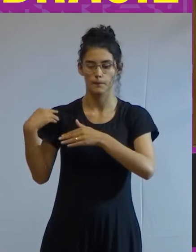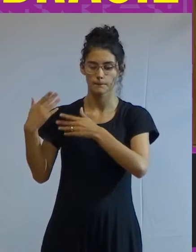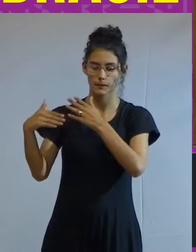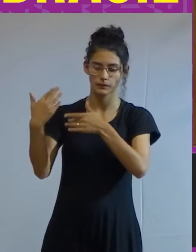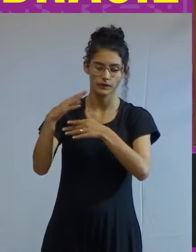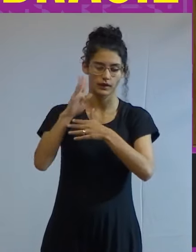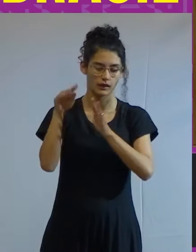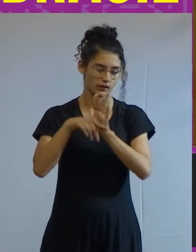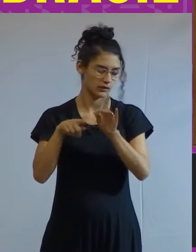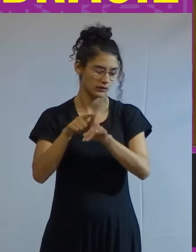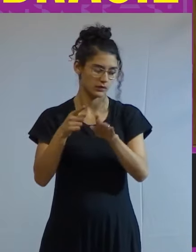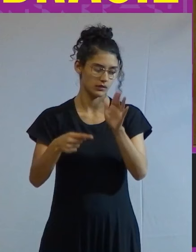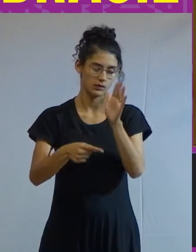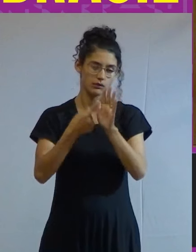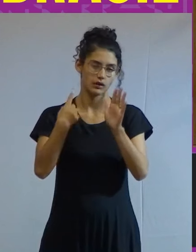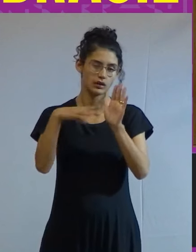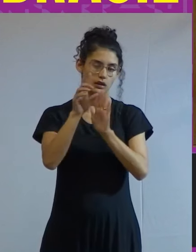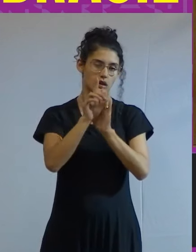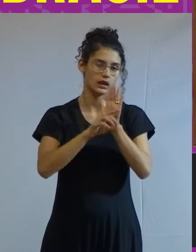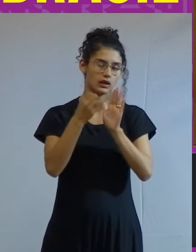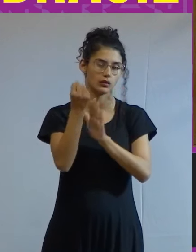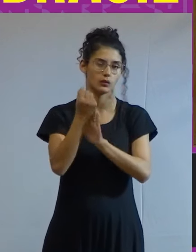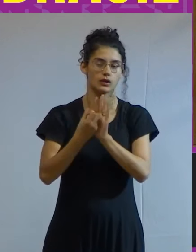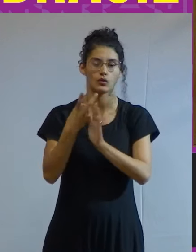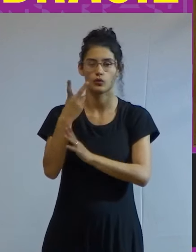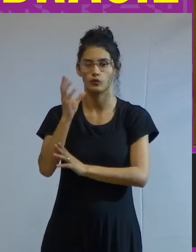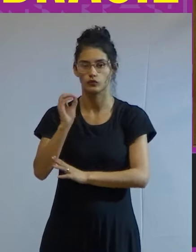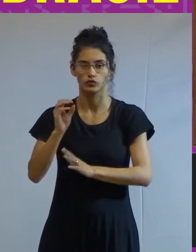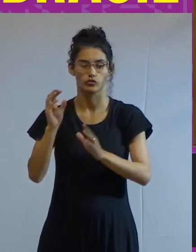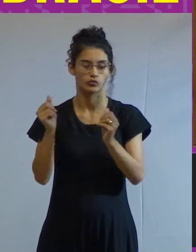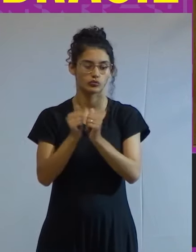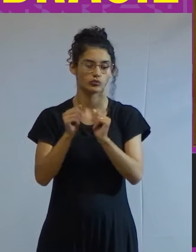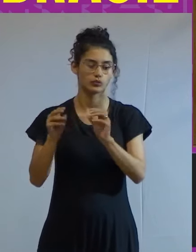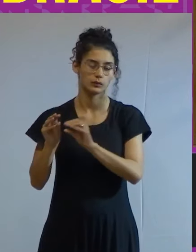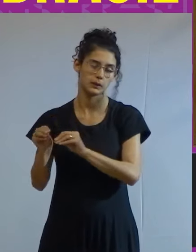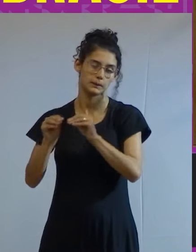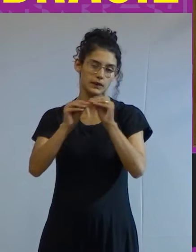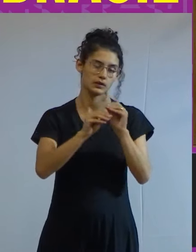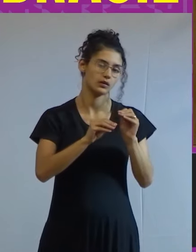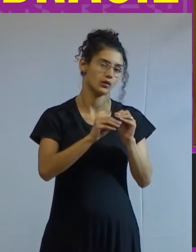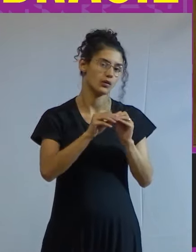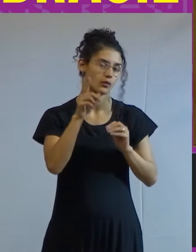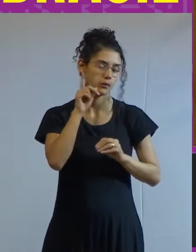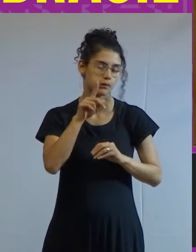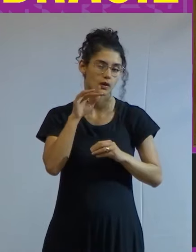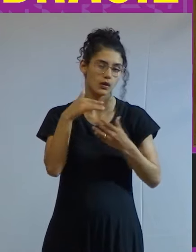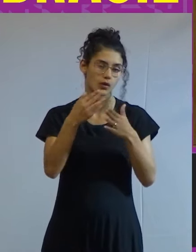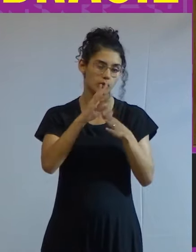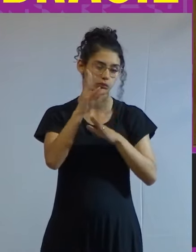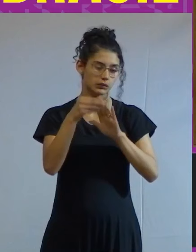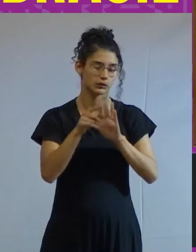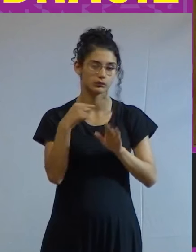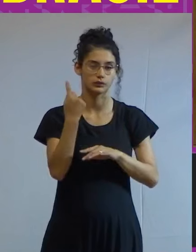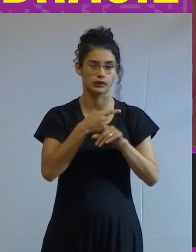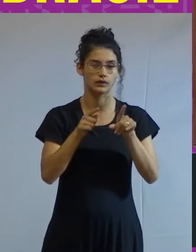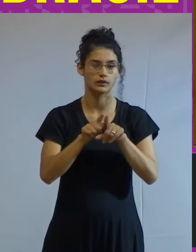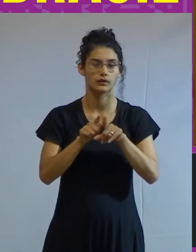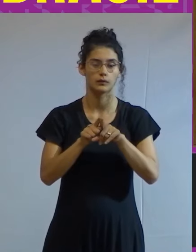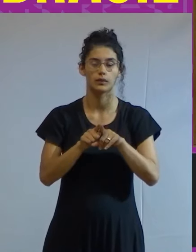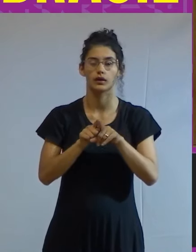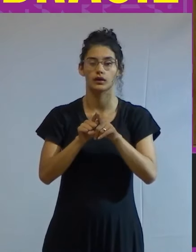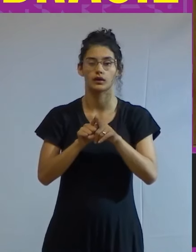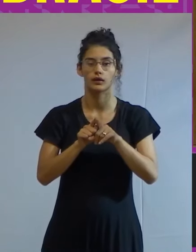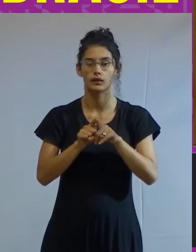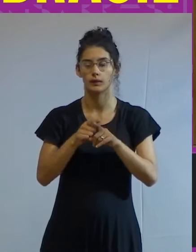até as primeiras décadas do século XX com a imigração europeia a qual acrescentamos nós buscava também